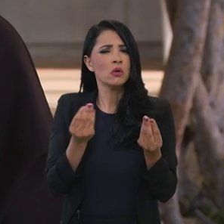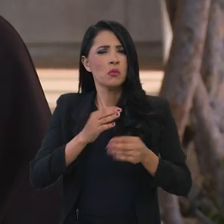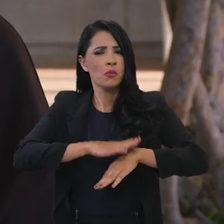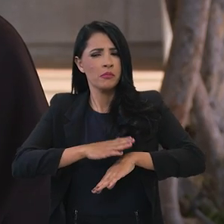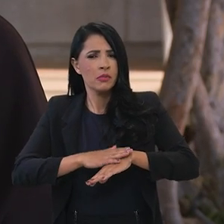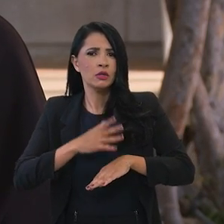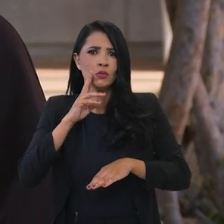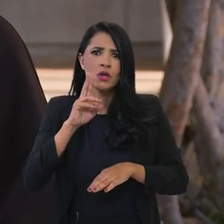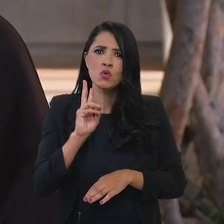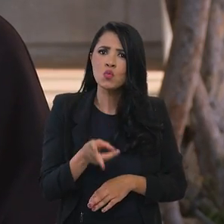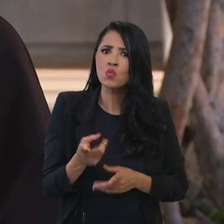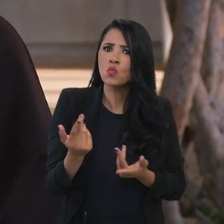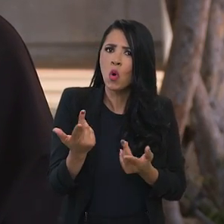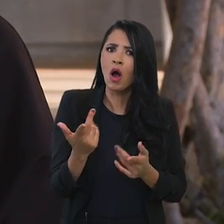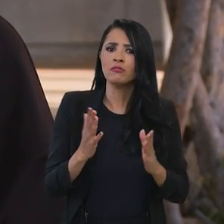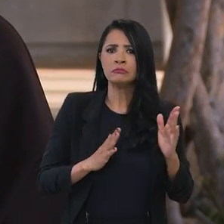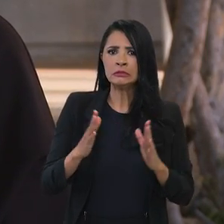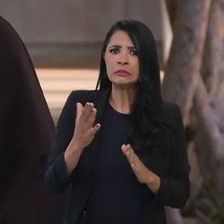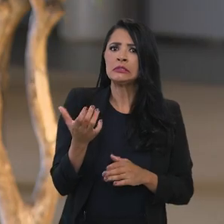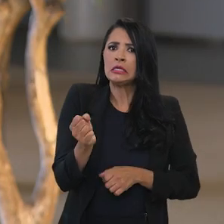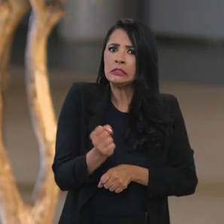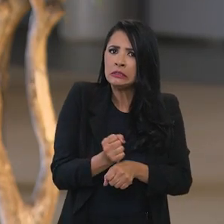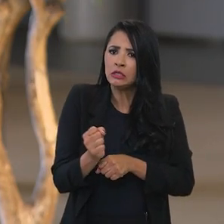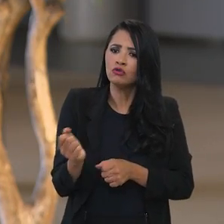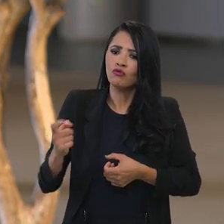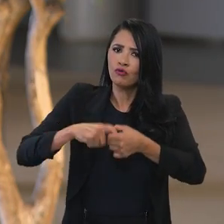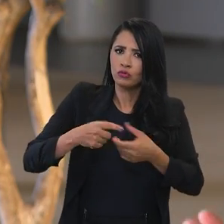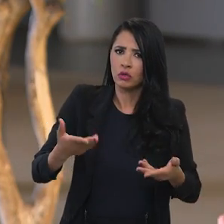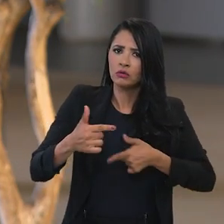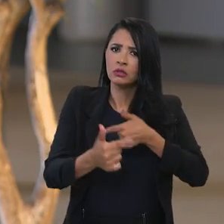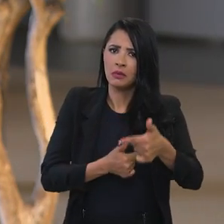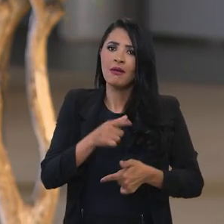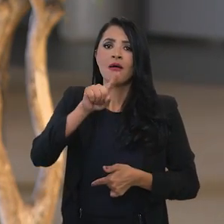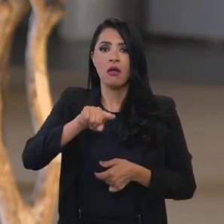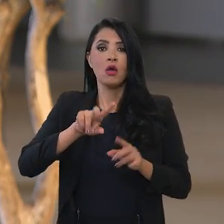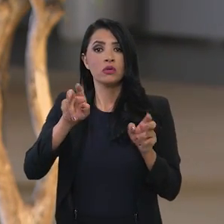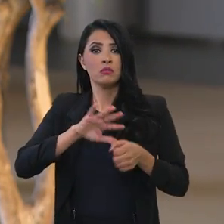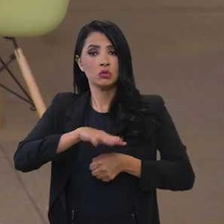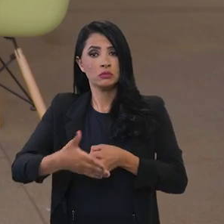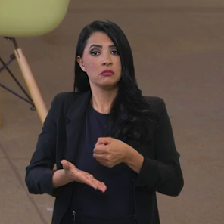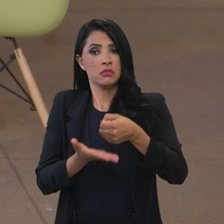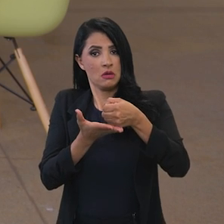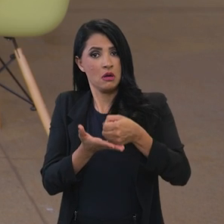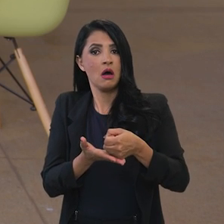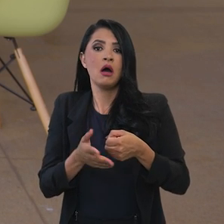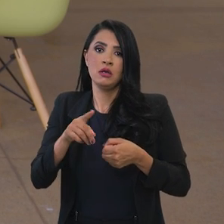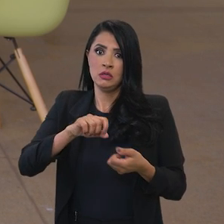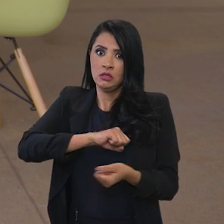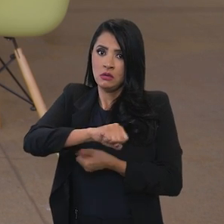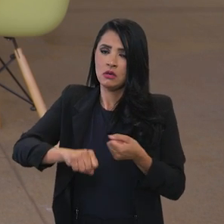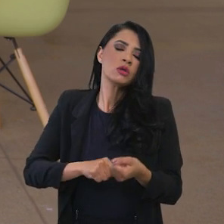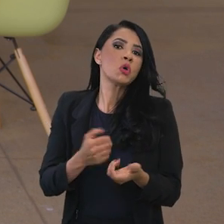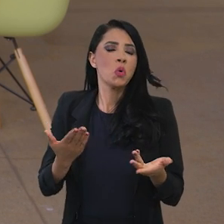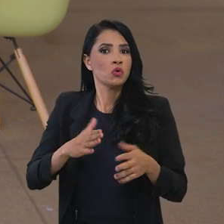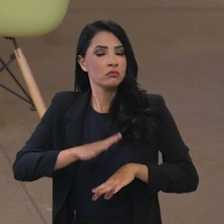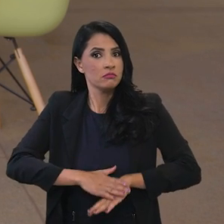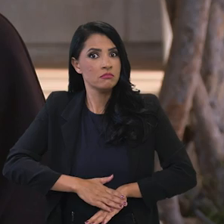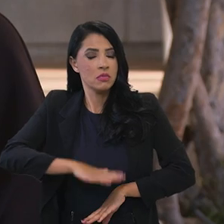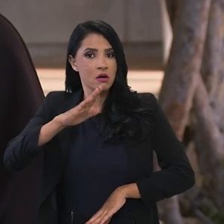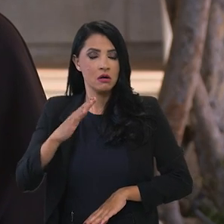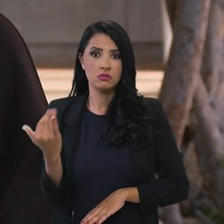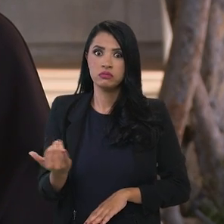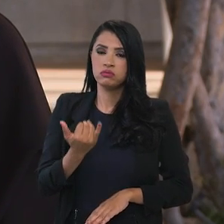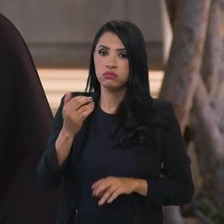depois, é a importância do tema da sustentabilidade. E hoje está muito mais. Exatamente, né? Hoje, sustentabilidade